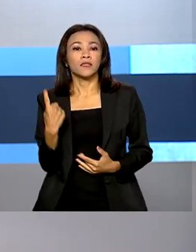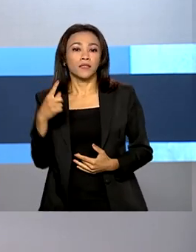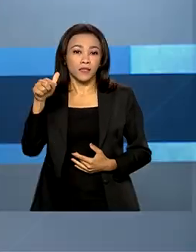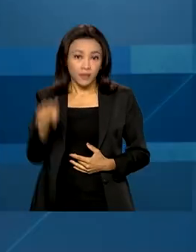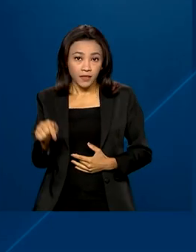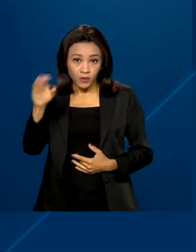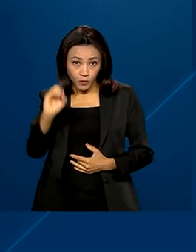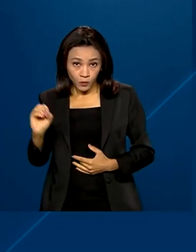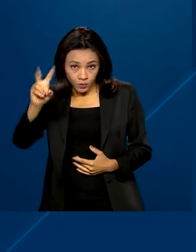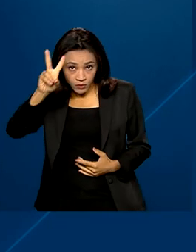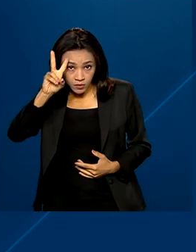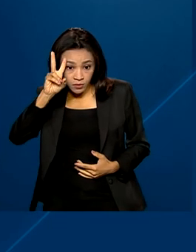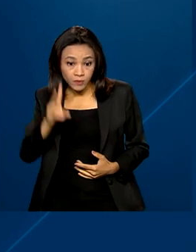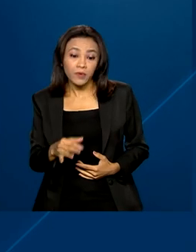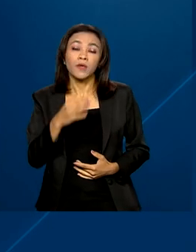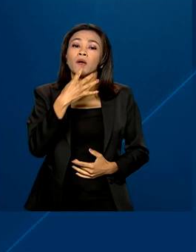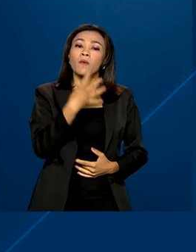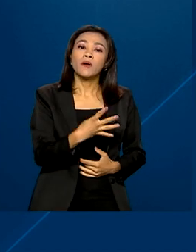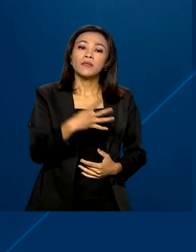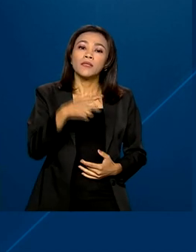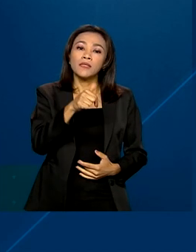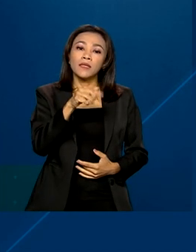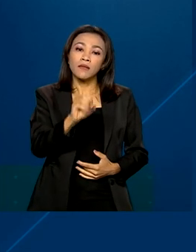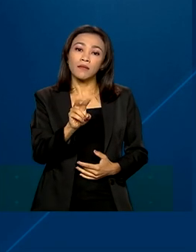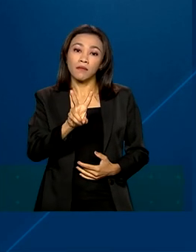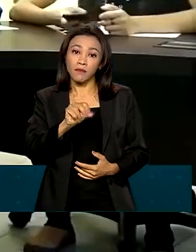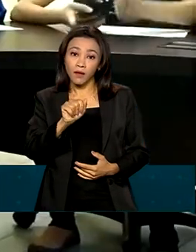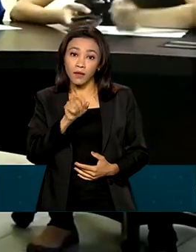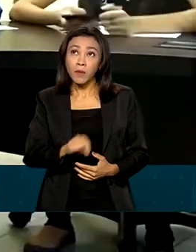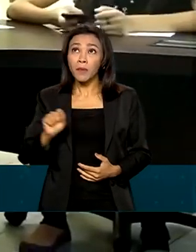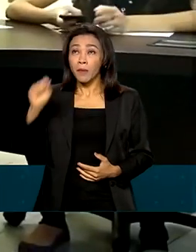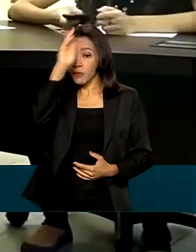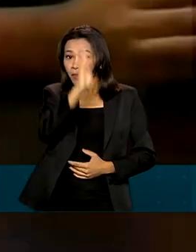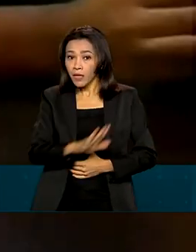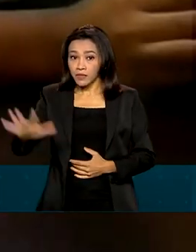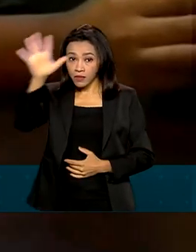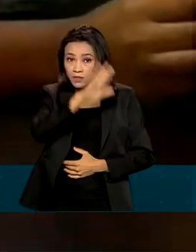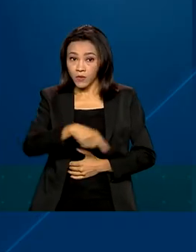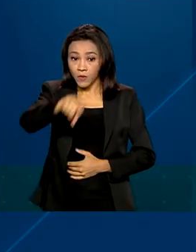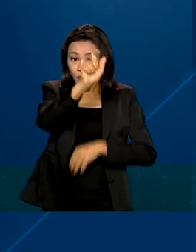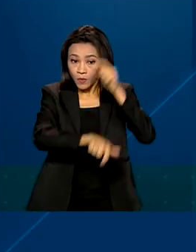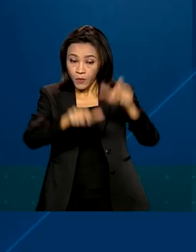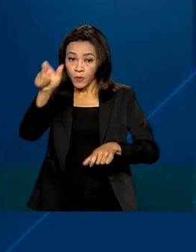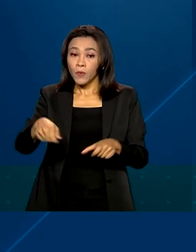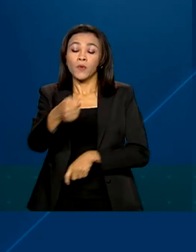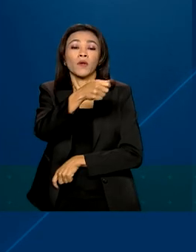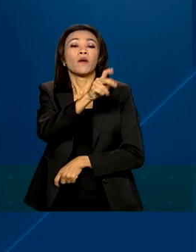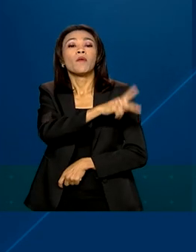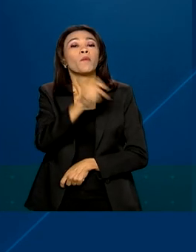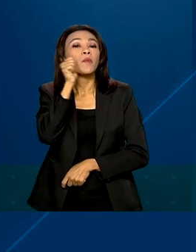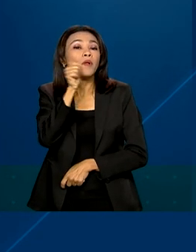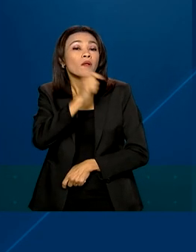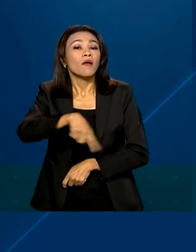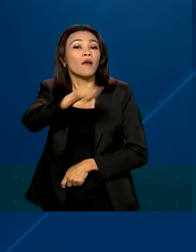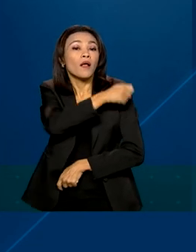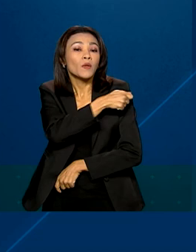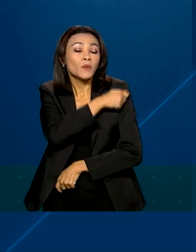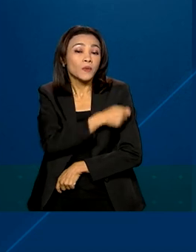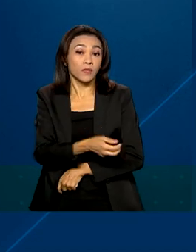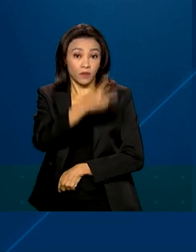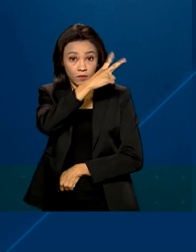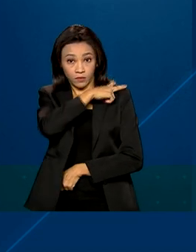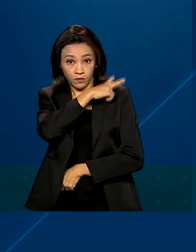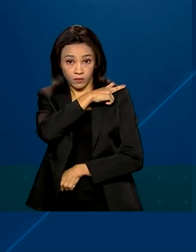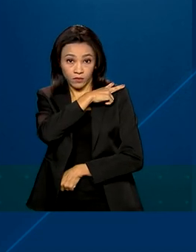São 470 vagas em todo o país para alunas do segundo ano e professoras do ensino médio da rede pública de